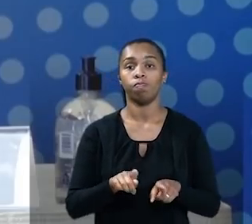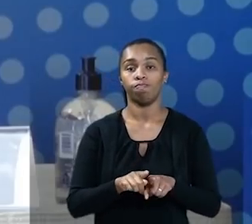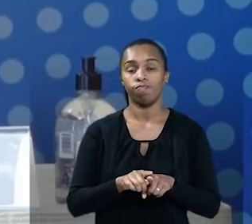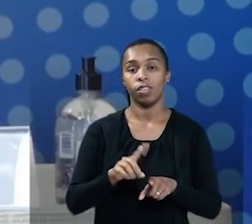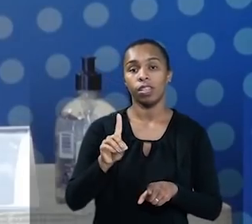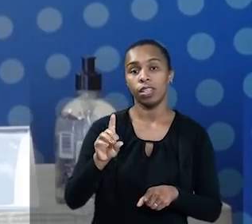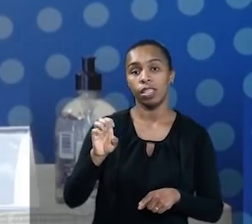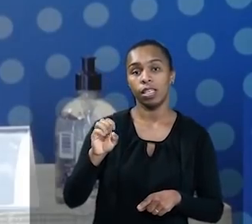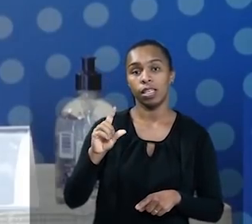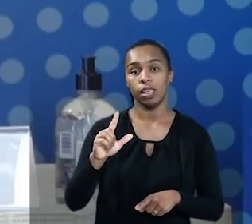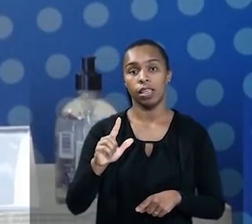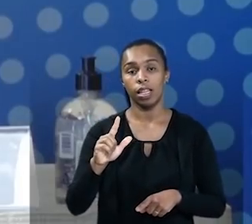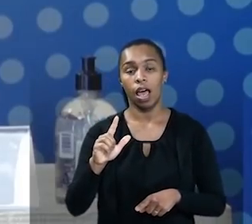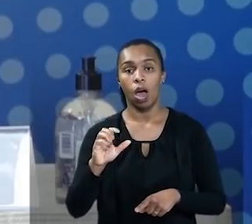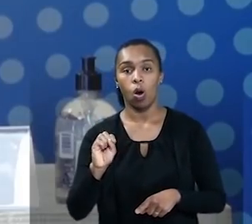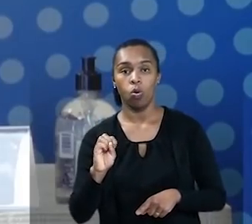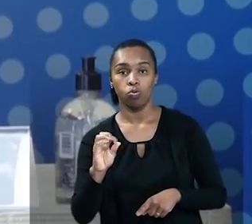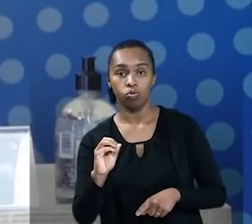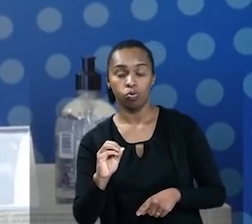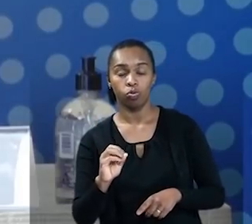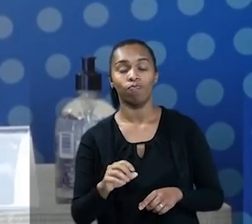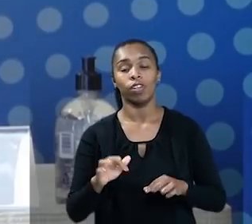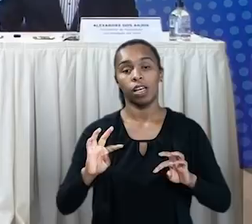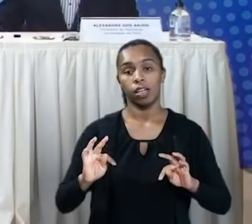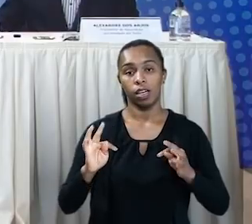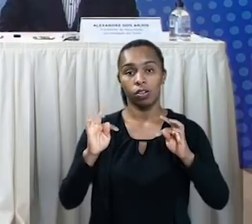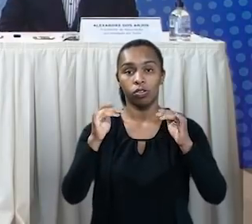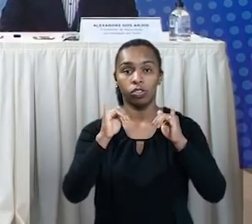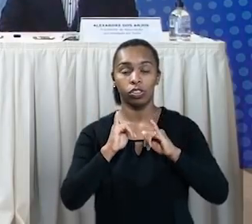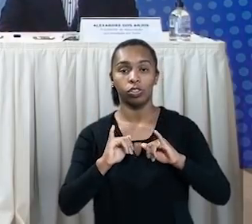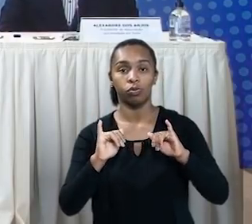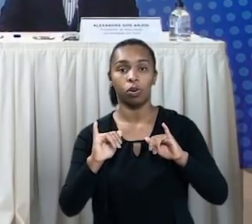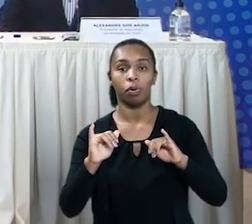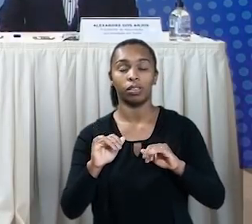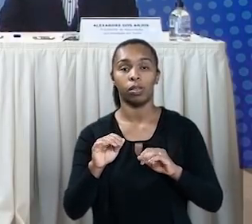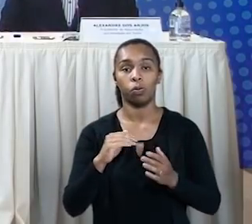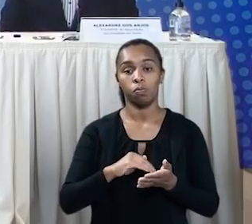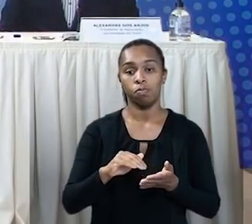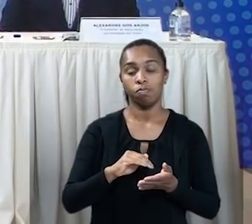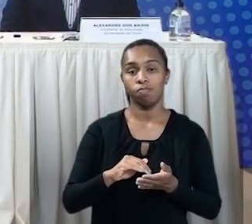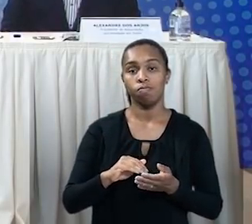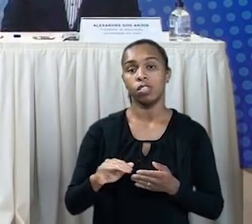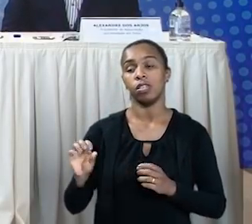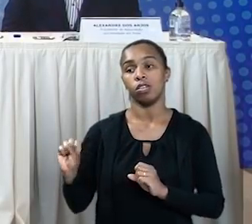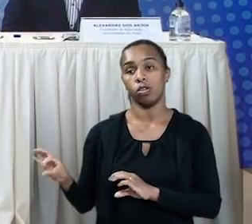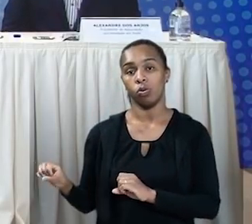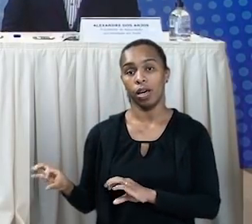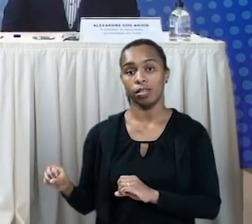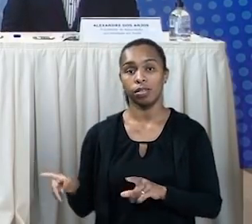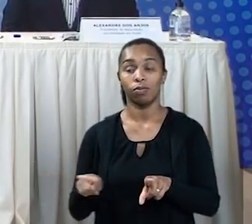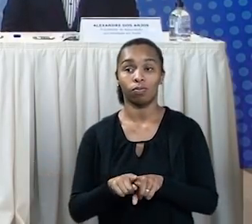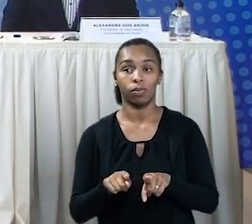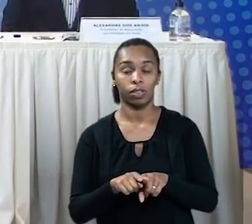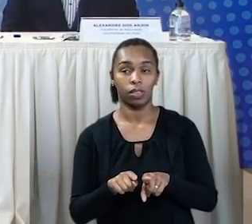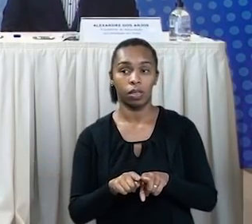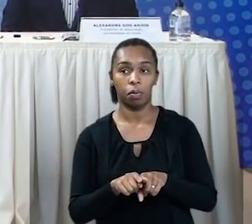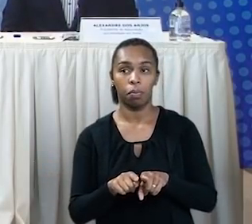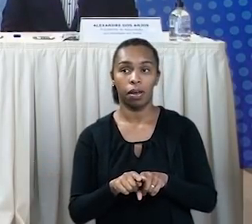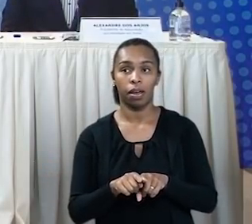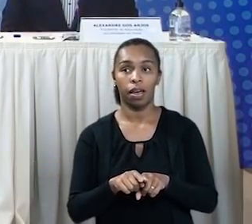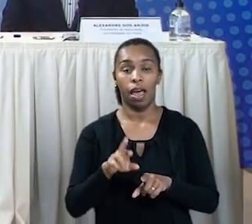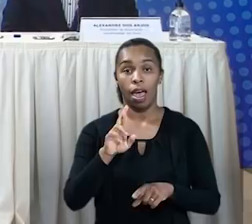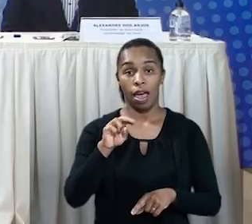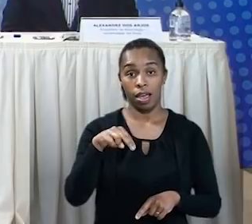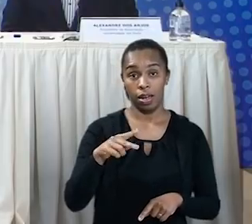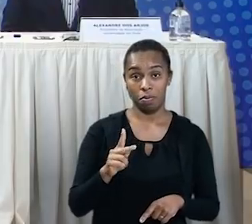secretário, representante da área de tecnologia da informação do Ministério da Educação. Também o nosso amigo Marcelino Cunha, da RNP,